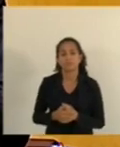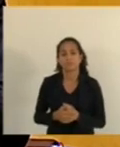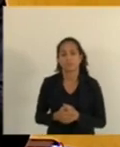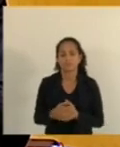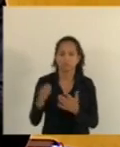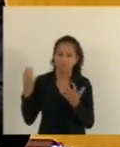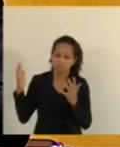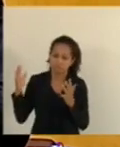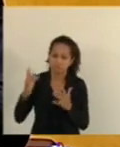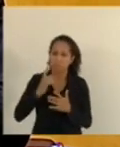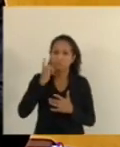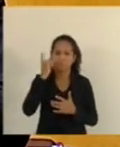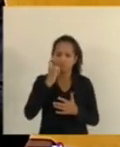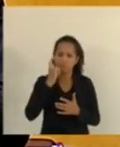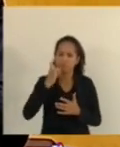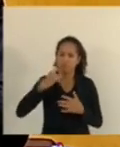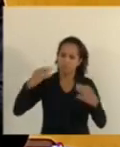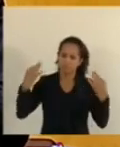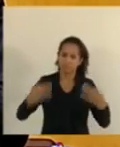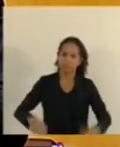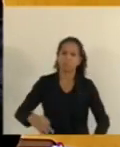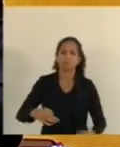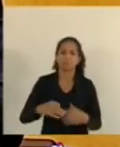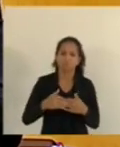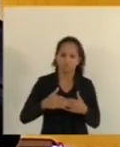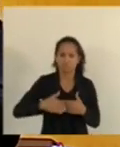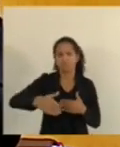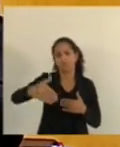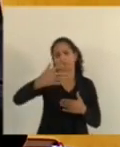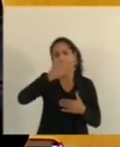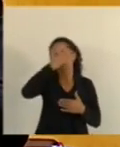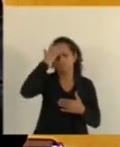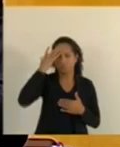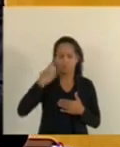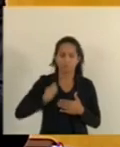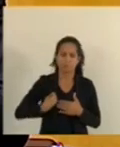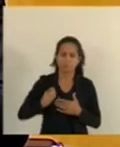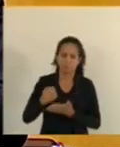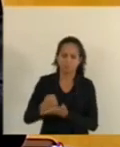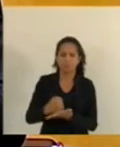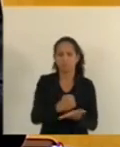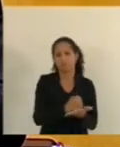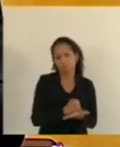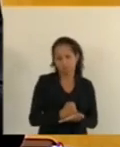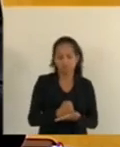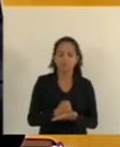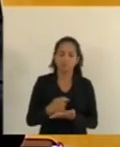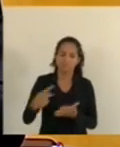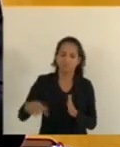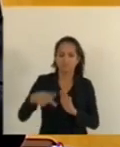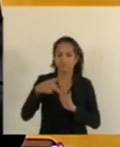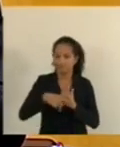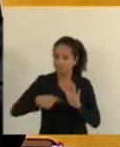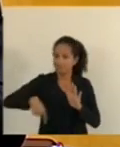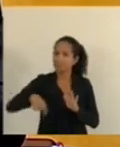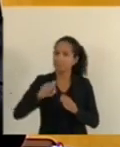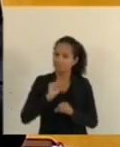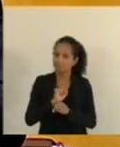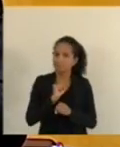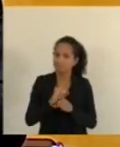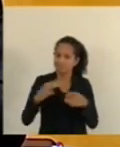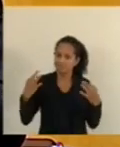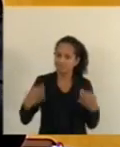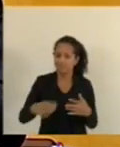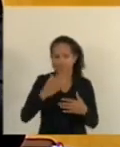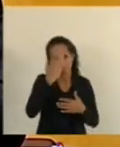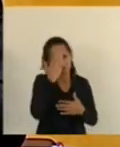Parabéns deputado Com certeza Vai transformar a vida De muitas pessoas Esse projeto Está sendo muito aguardado Aqui na Cebeta Legislativa Muito obrigado